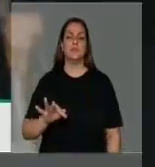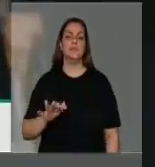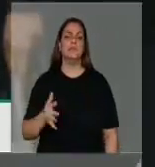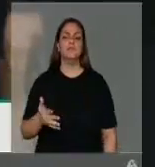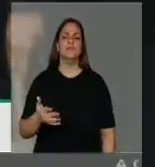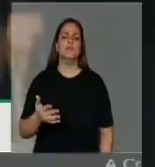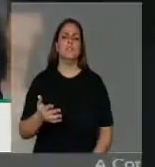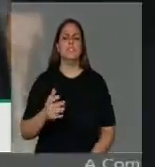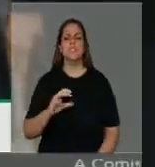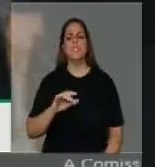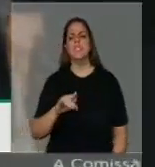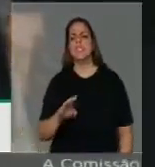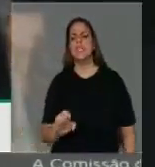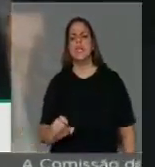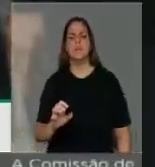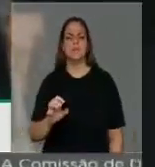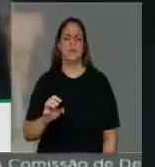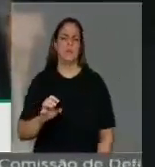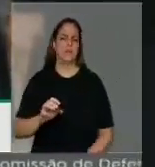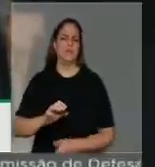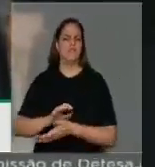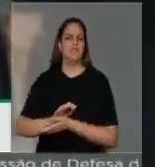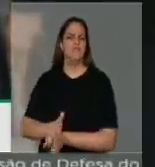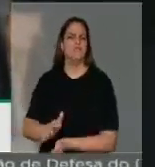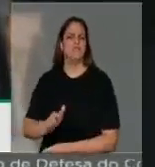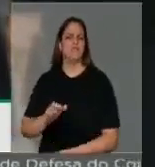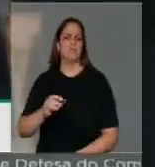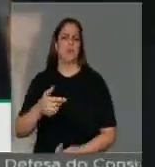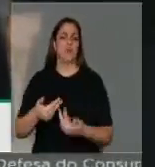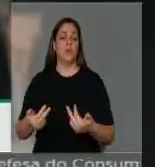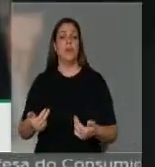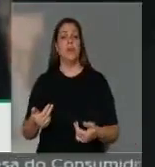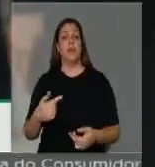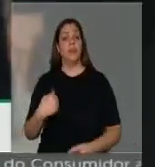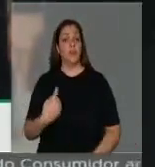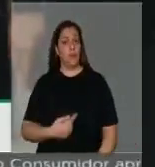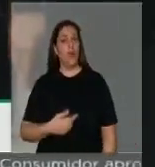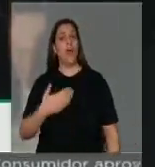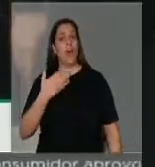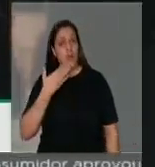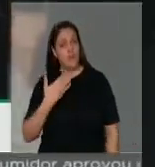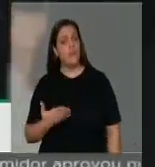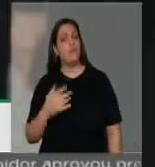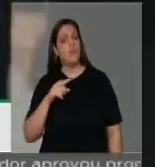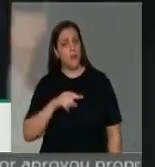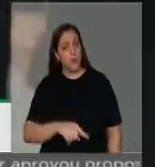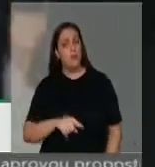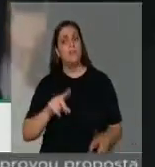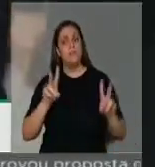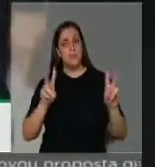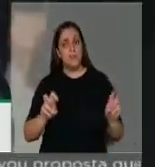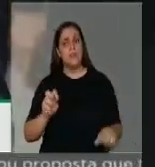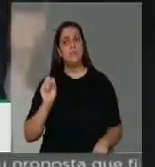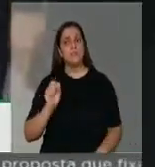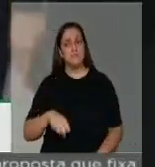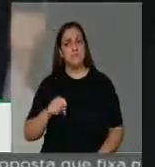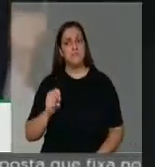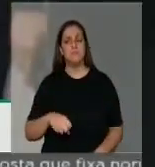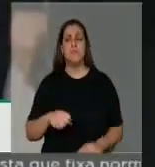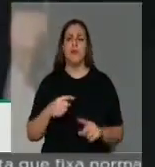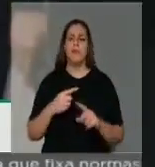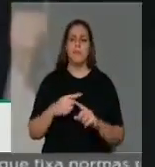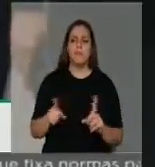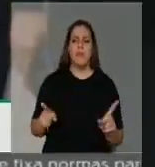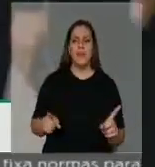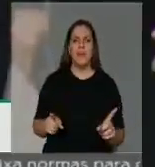crimes de ódio pela rede, A nossa posição, inclusive, seria favorável ao mérito da matéria. Mas